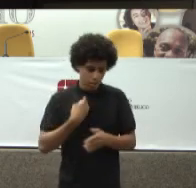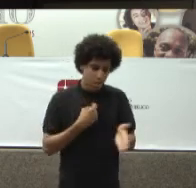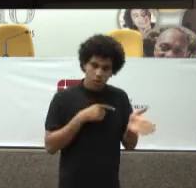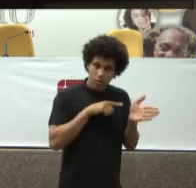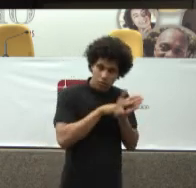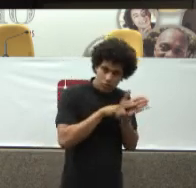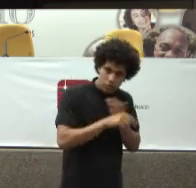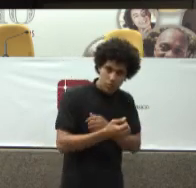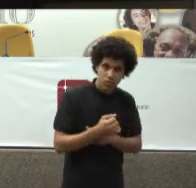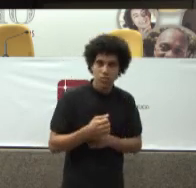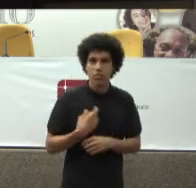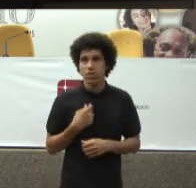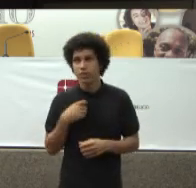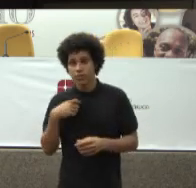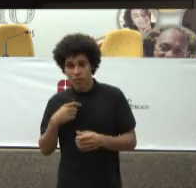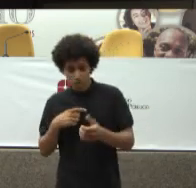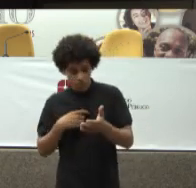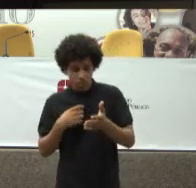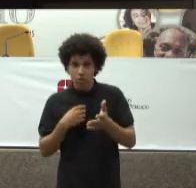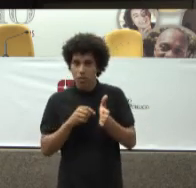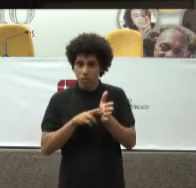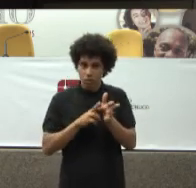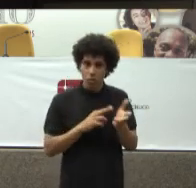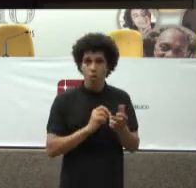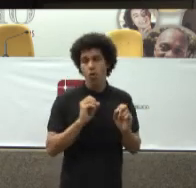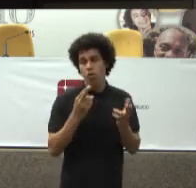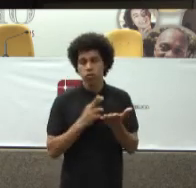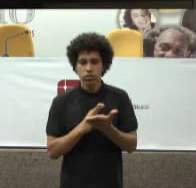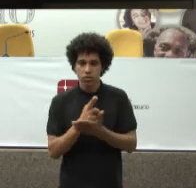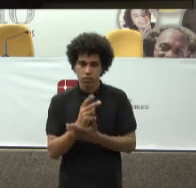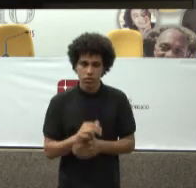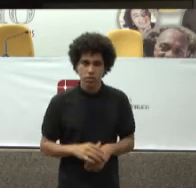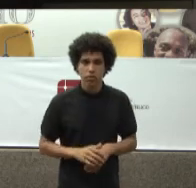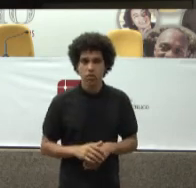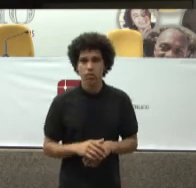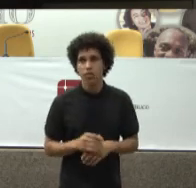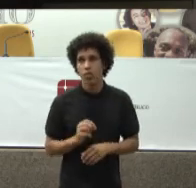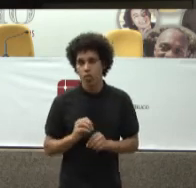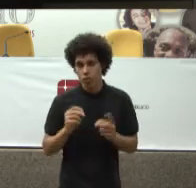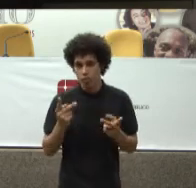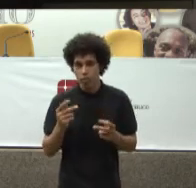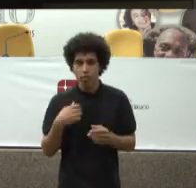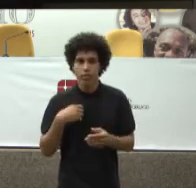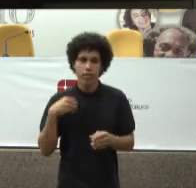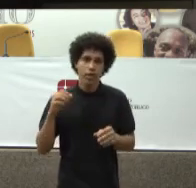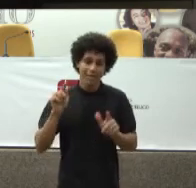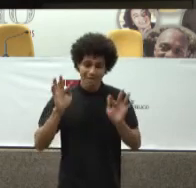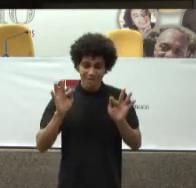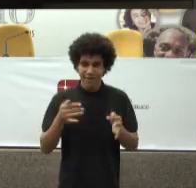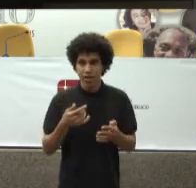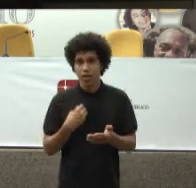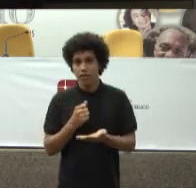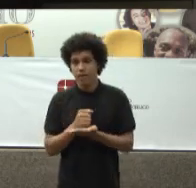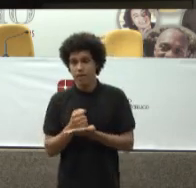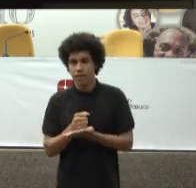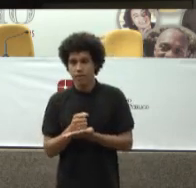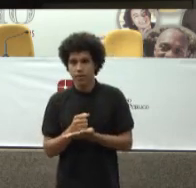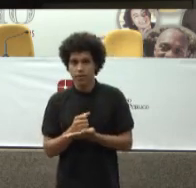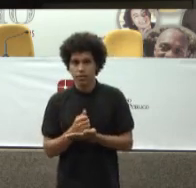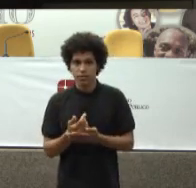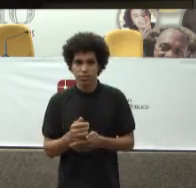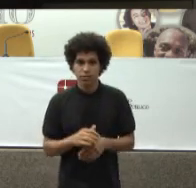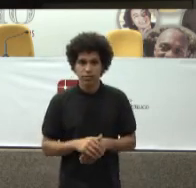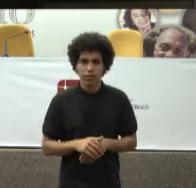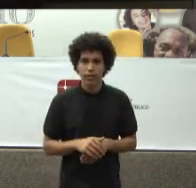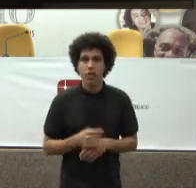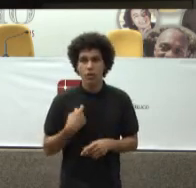O foco deve ser ampliado Para além da assistência farmacêutica Nós não vamos lidar Como colocou O doutor Gebran O problema existe Ele está aí Em